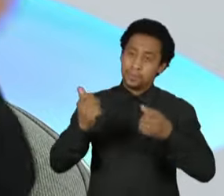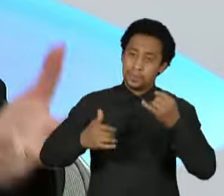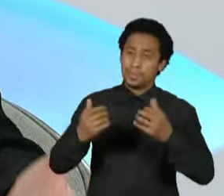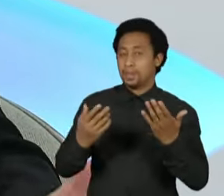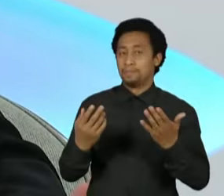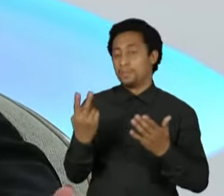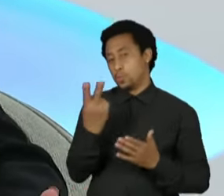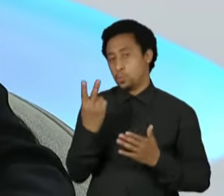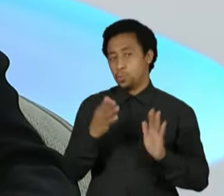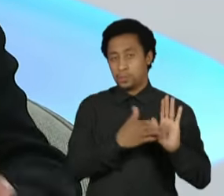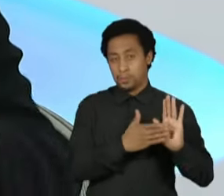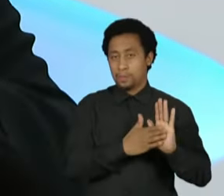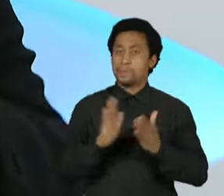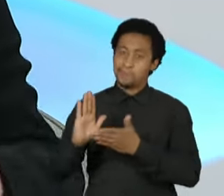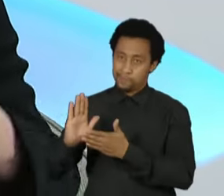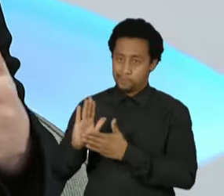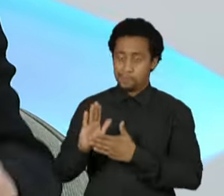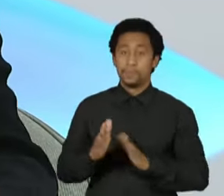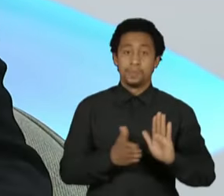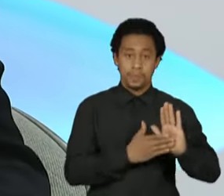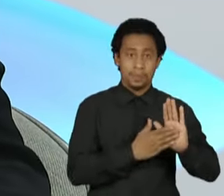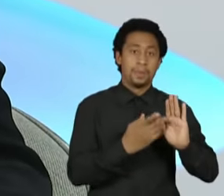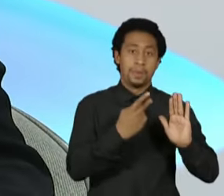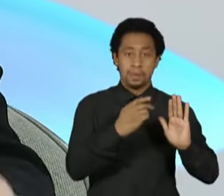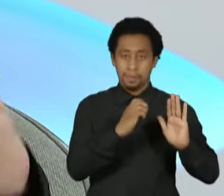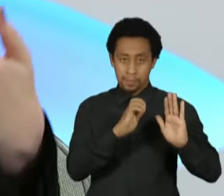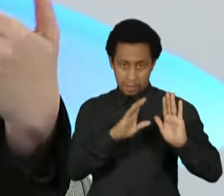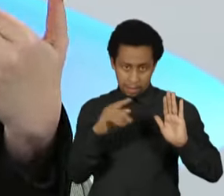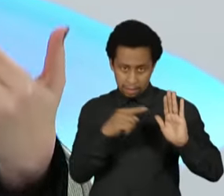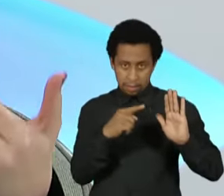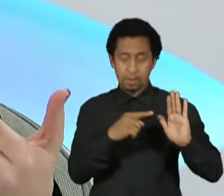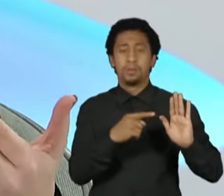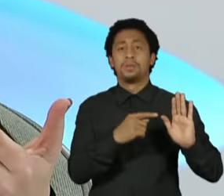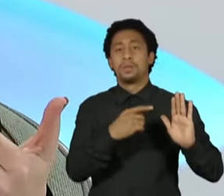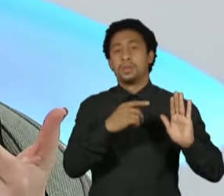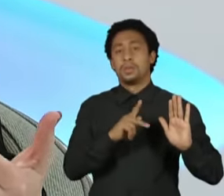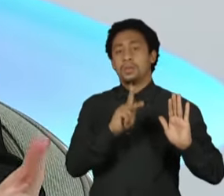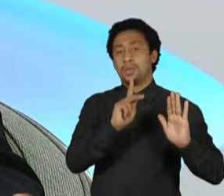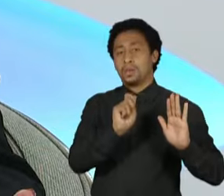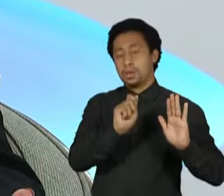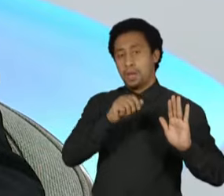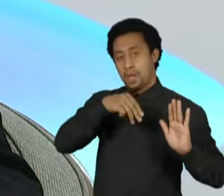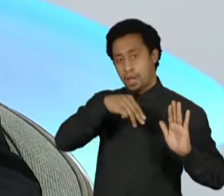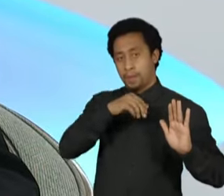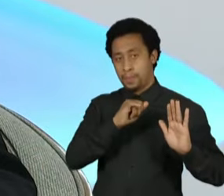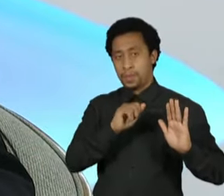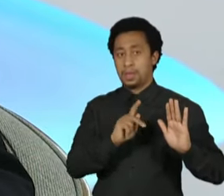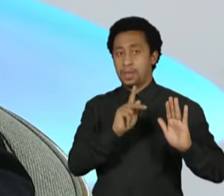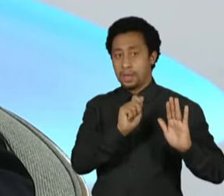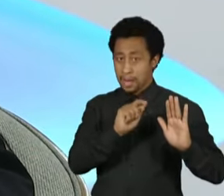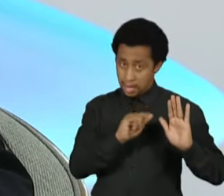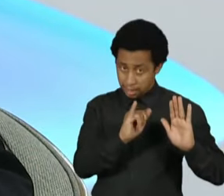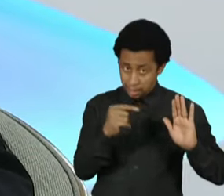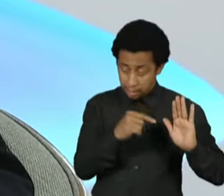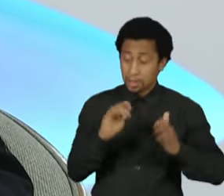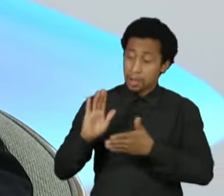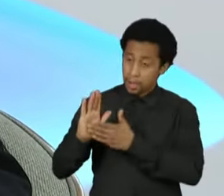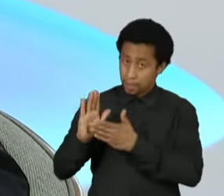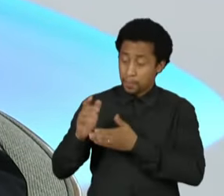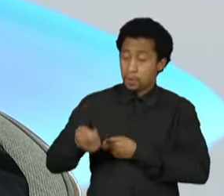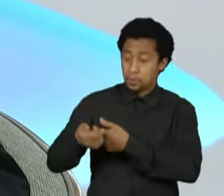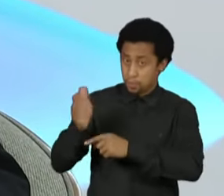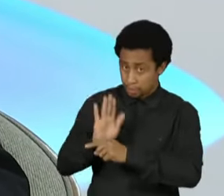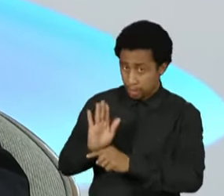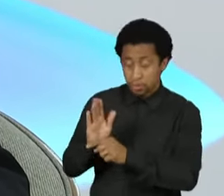das duas, porque ela tem a mesma forma. As duas chegaram no Senado, as duas nós não tivemos oportunidade de discutir nas comissões. As duas eu